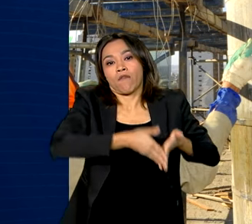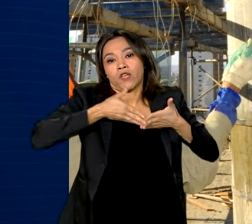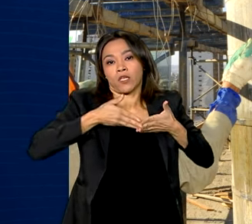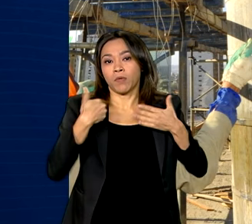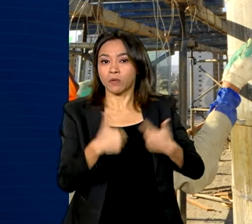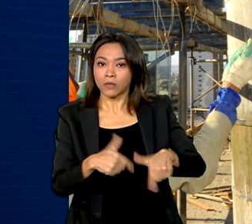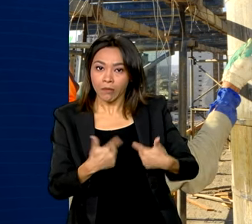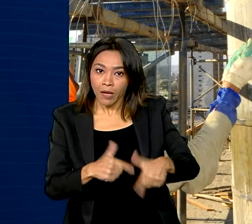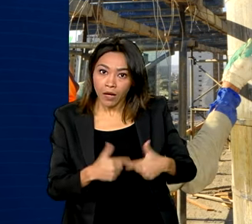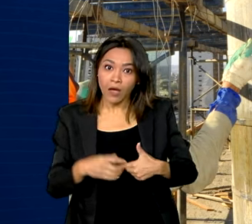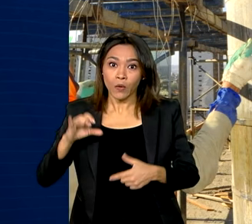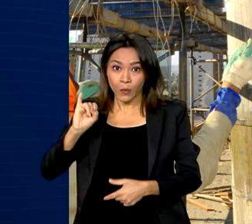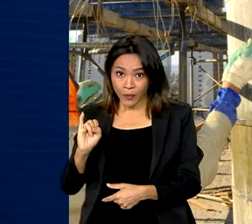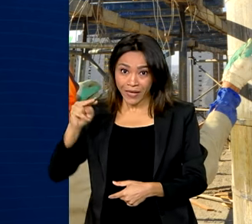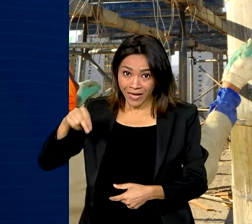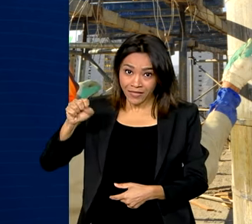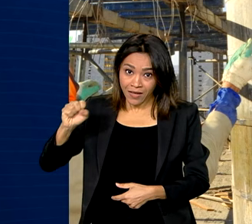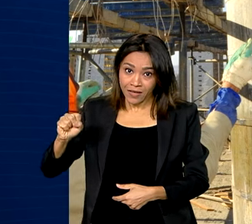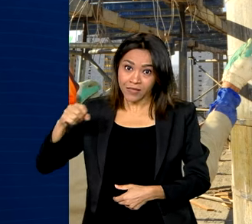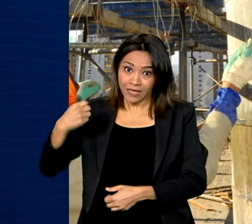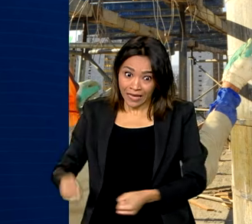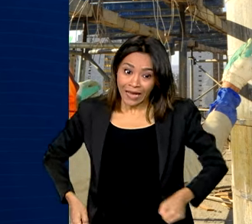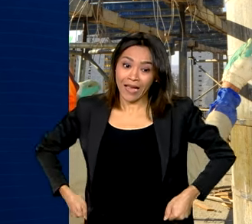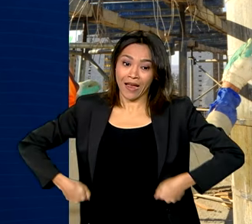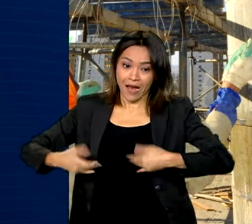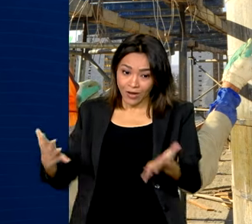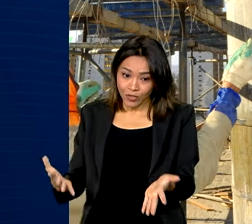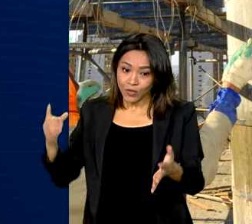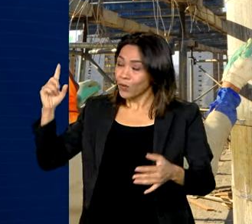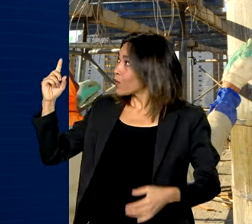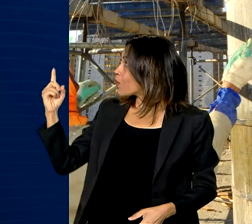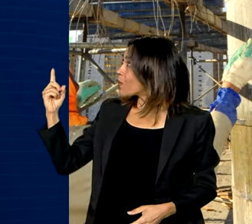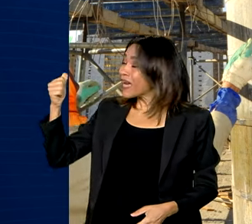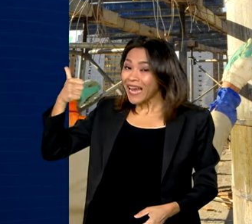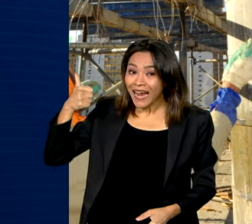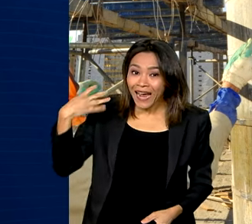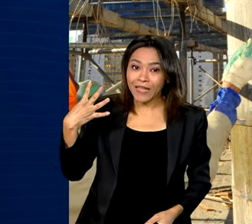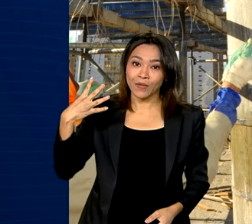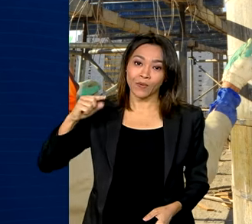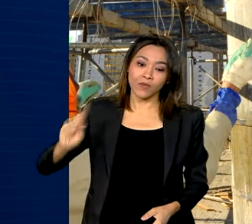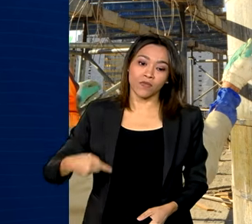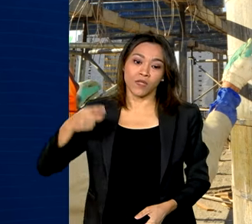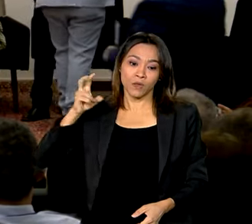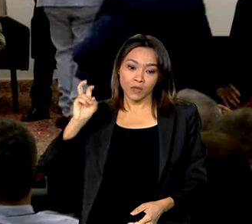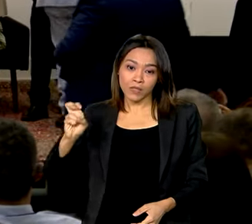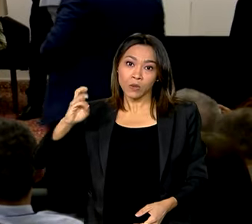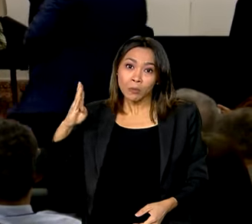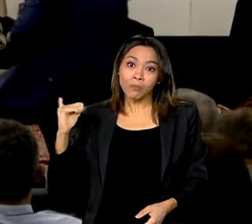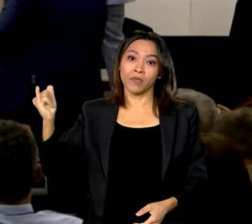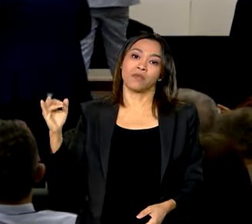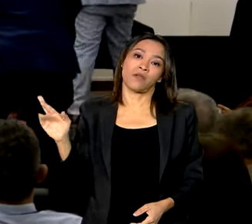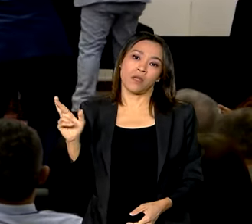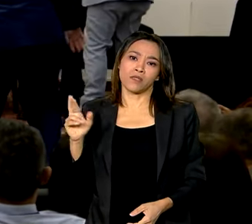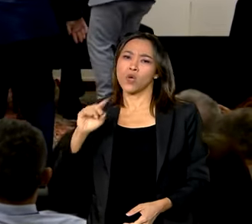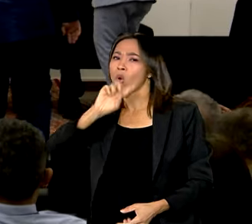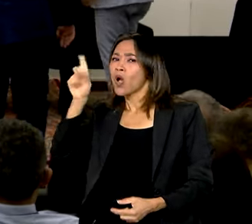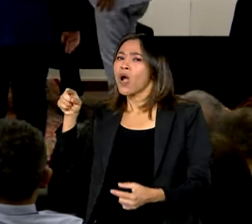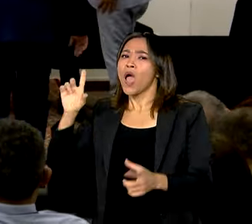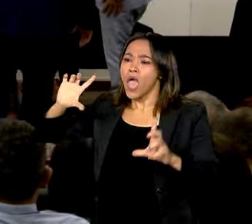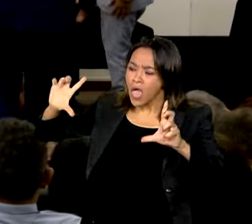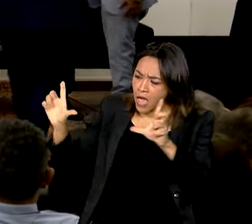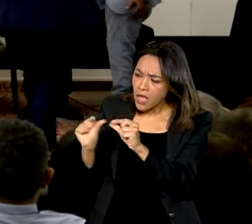Social gastou, em 2021, cerca de R$ 14,5 bilhões. Para reduzir essas